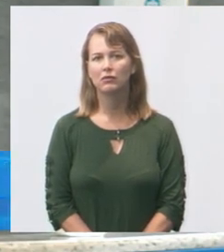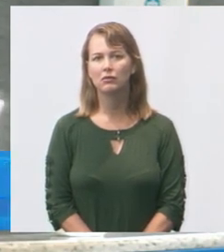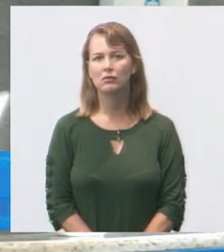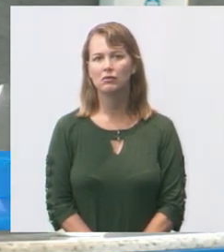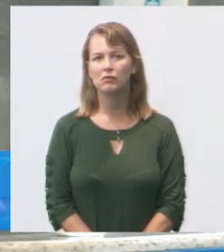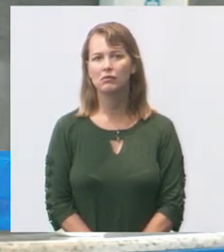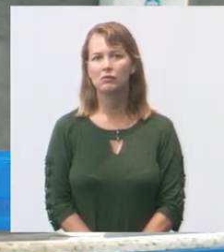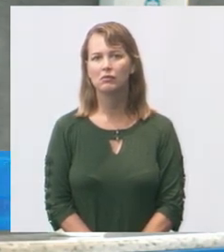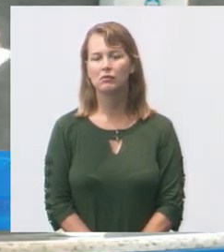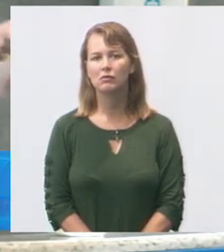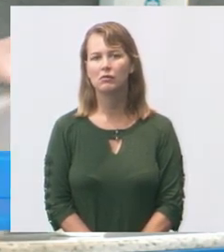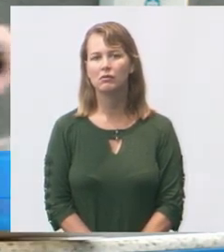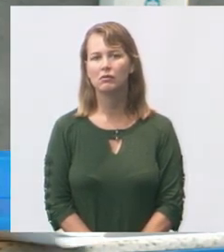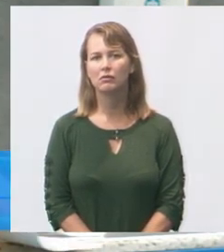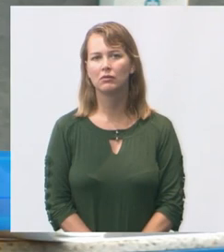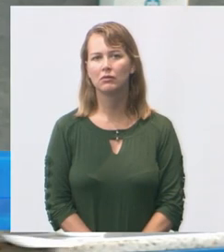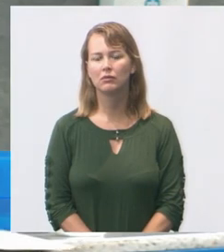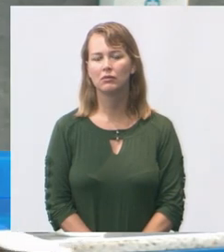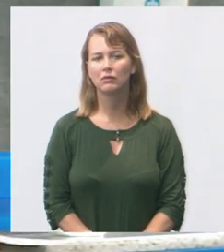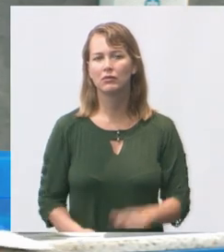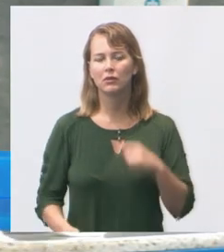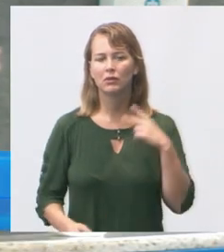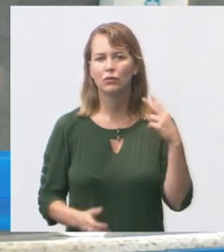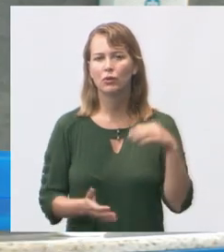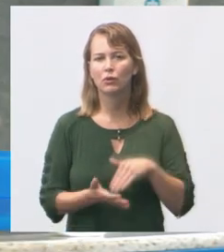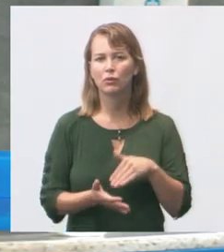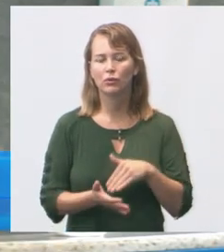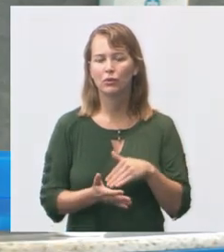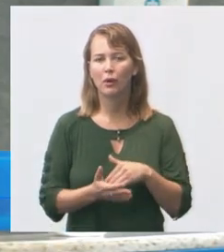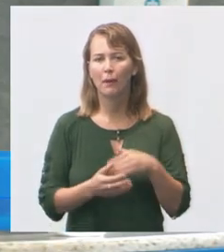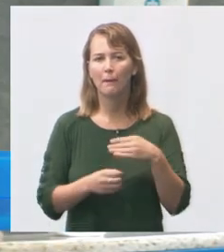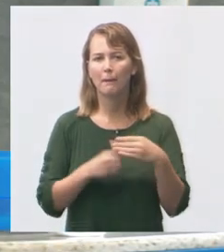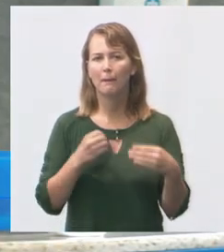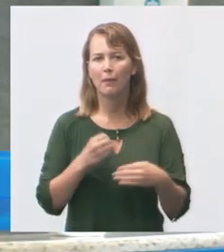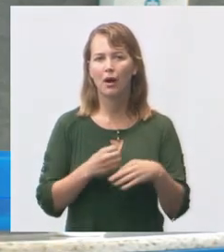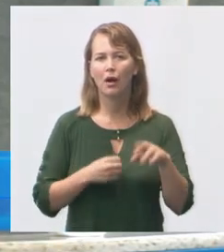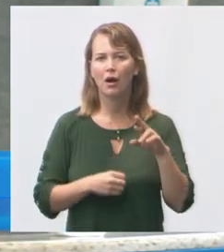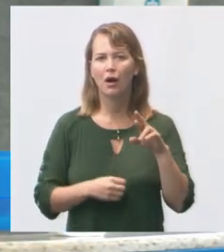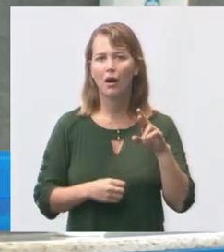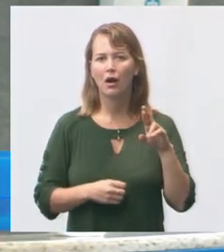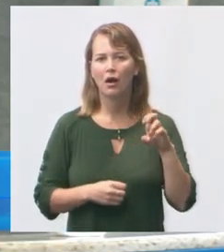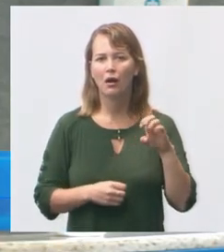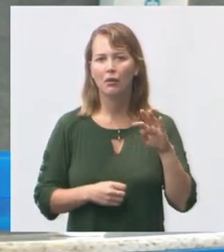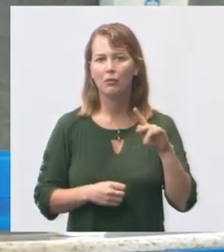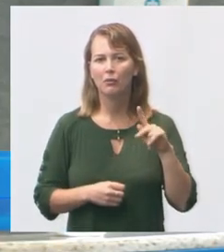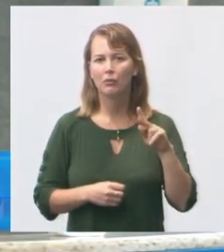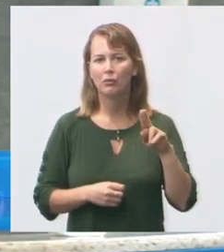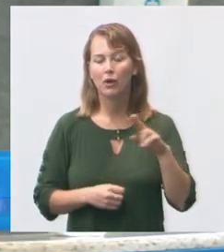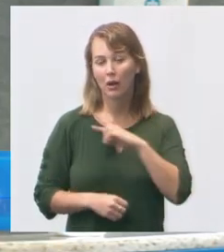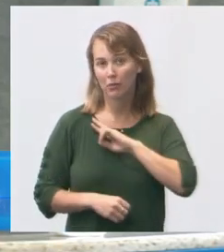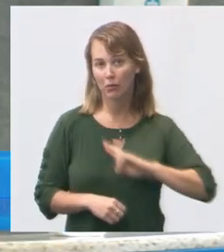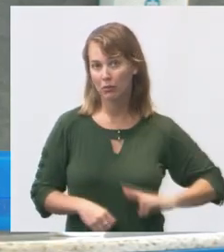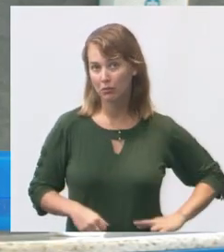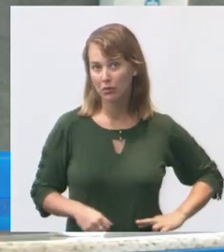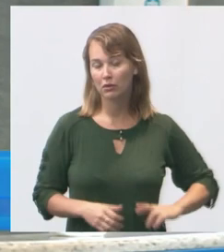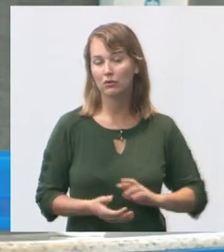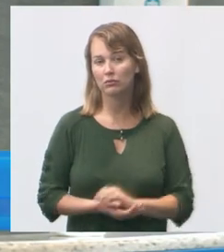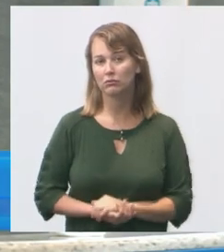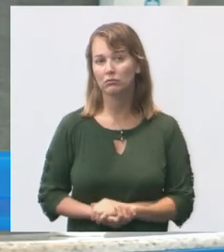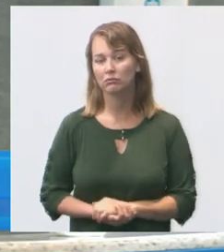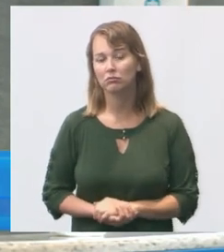nós estamos nas duas últimas então Bairro República e Mario Ortiz então Bairro República atende